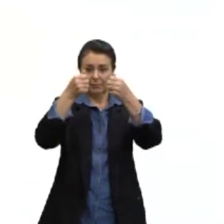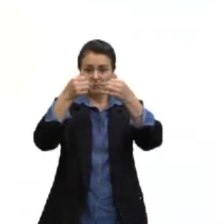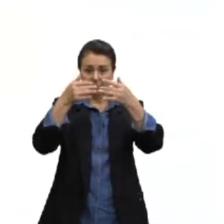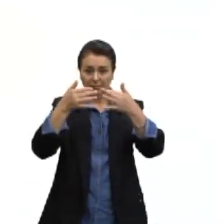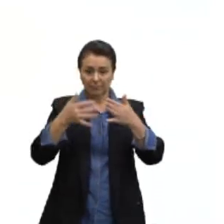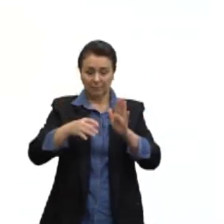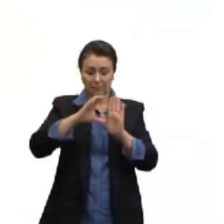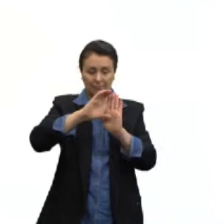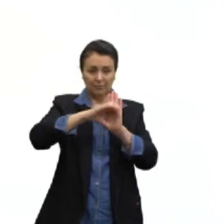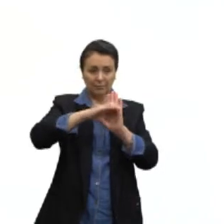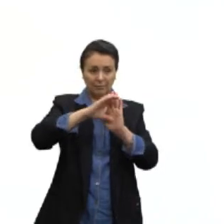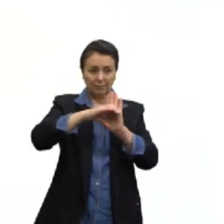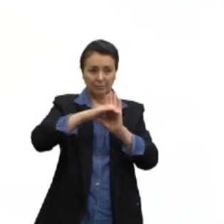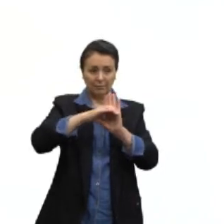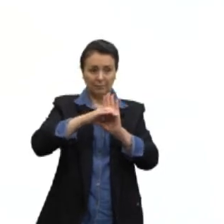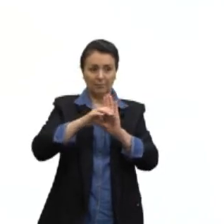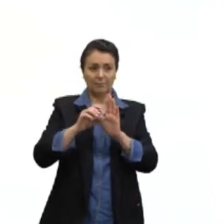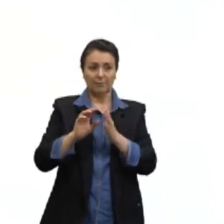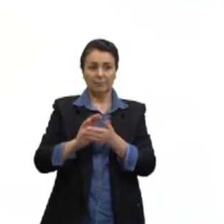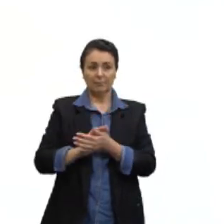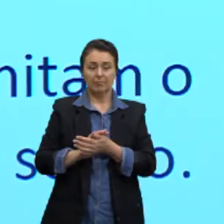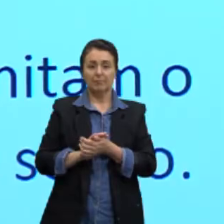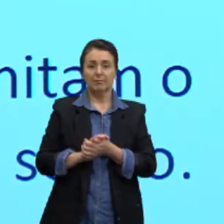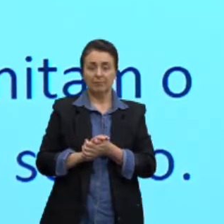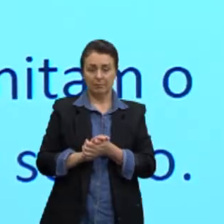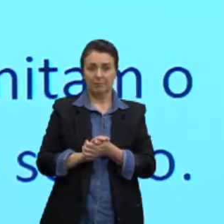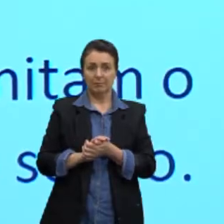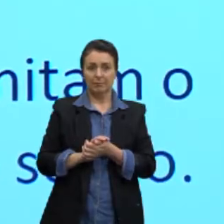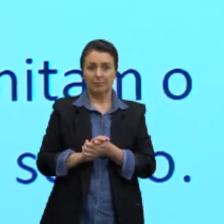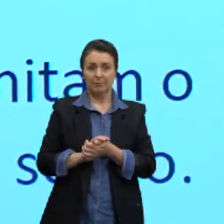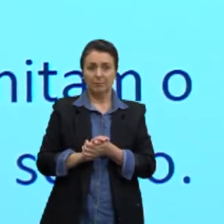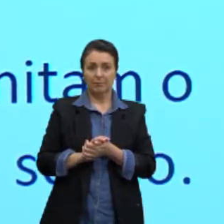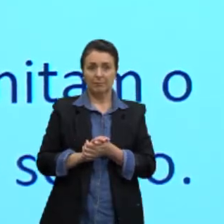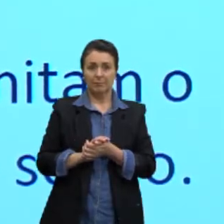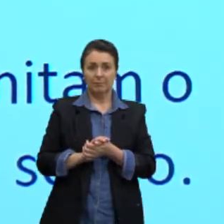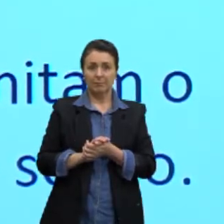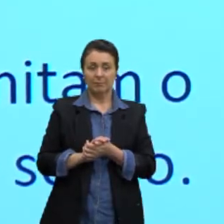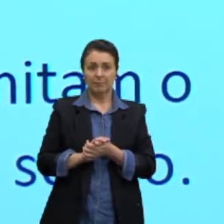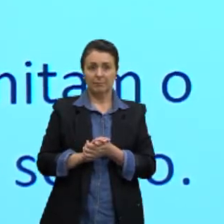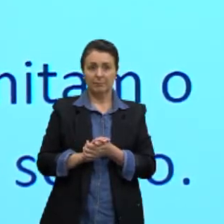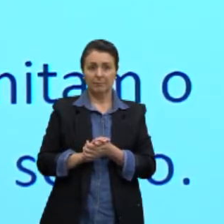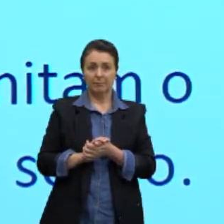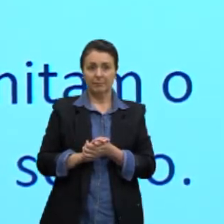nos conceitos e vocês estão aí observando a figura, certo? Então, vamos lá.